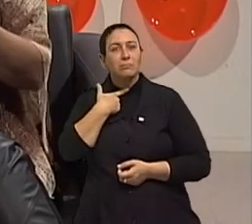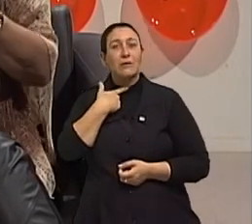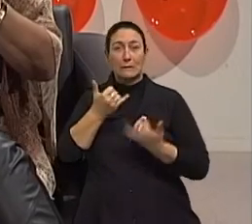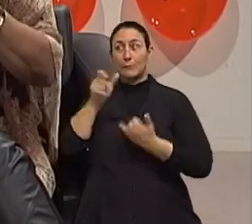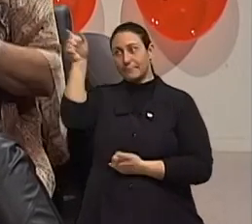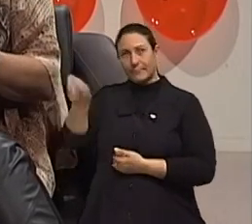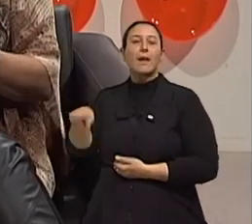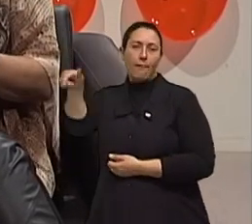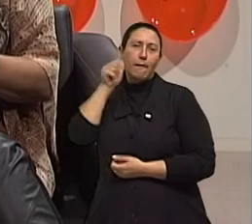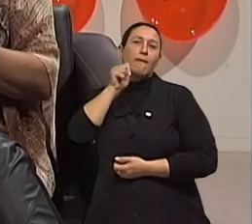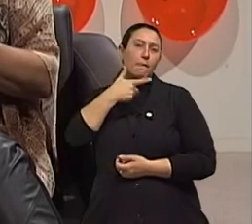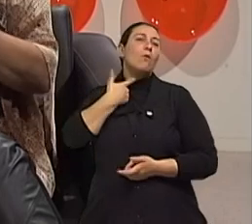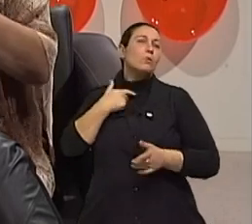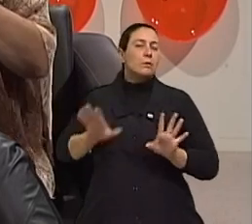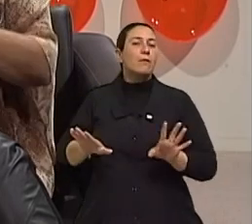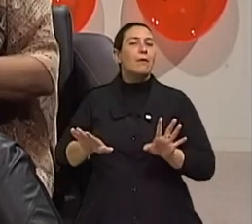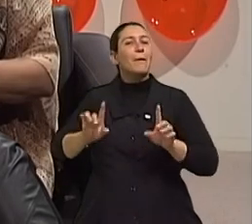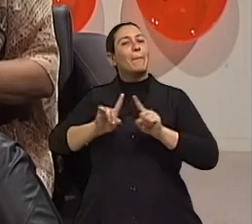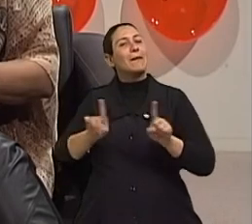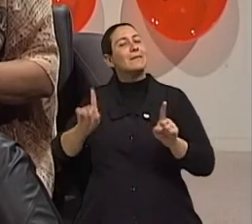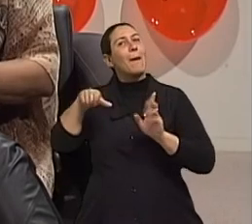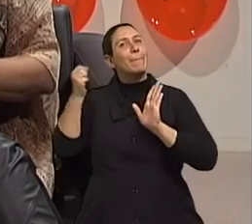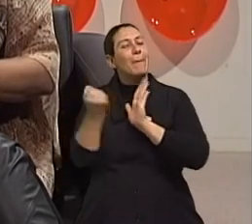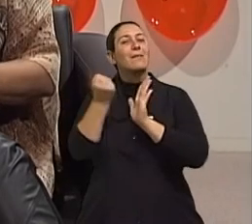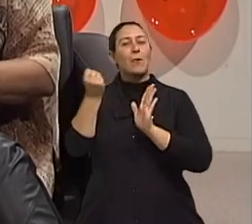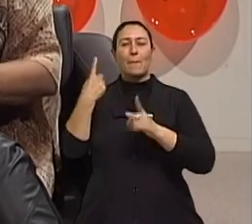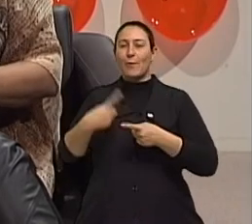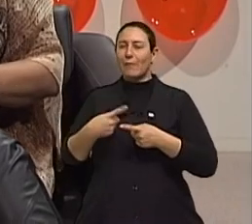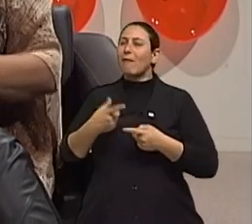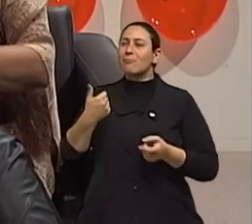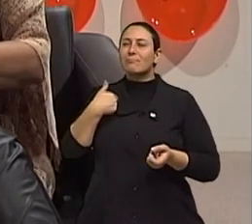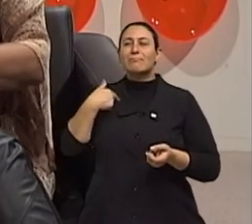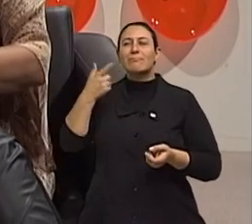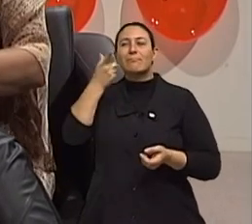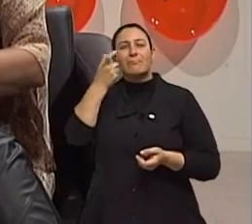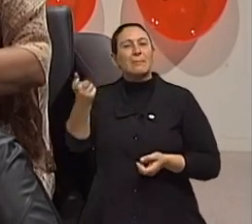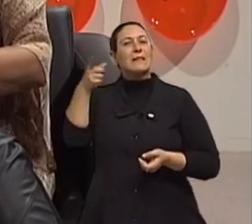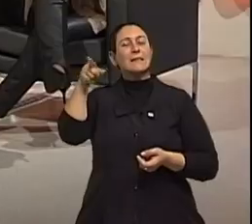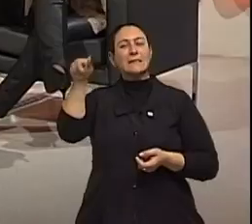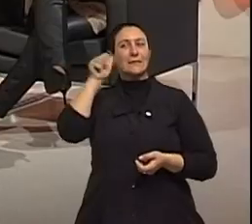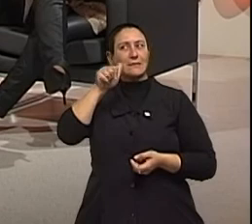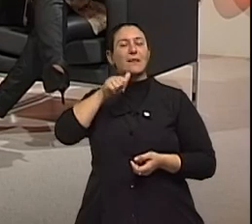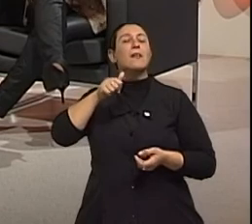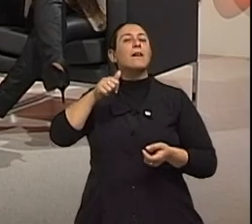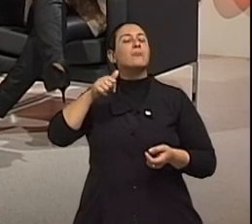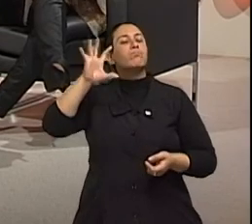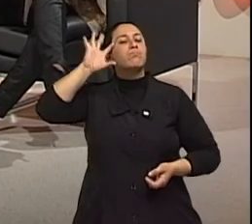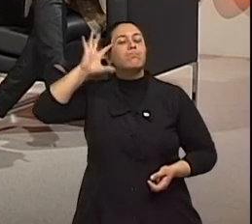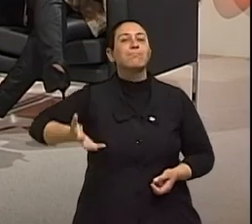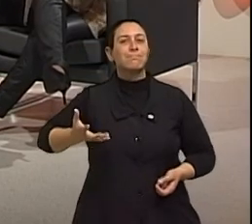de estudar. Mas ela, foi um fato marcante, me parece bastante determinante, para ela tomar a